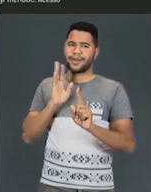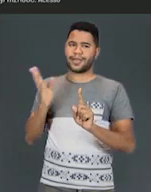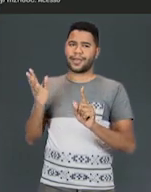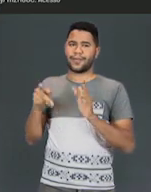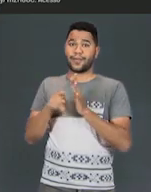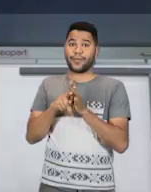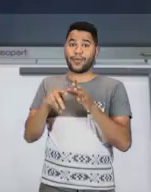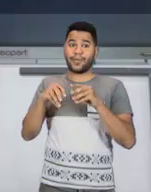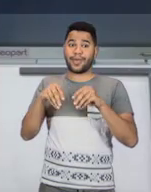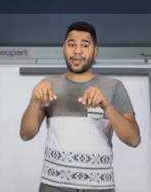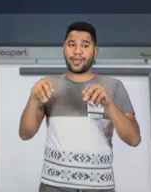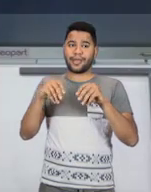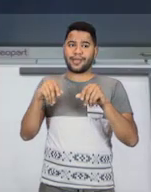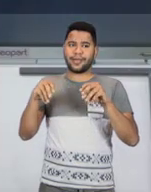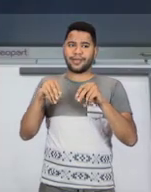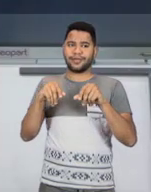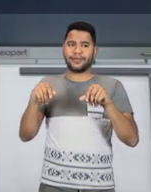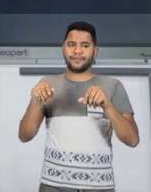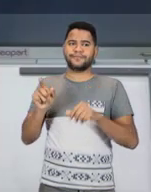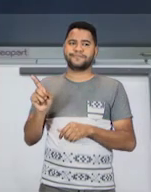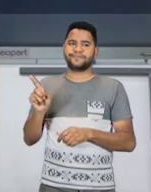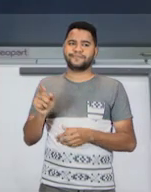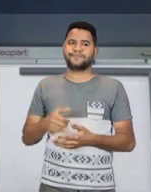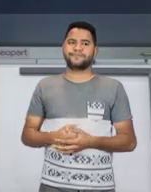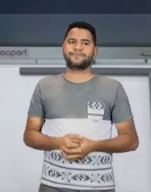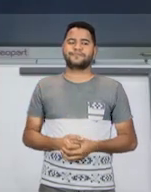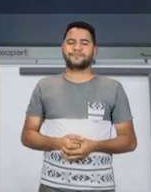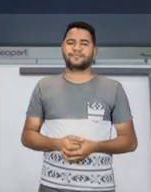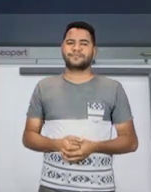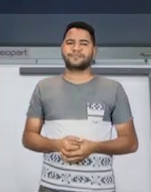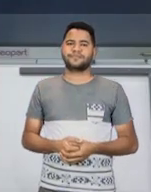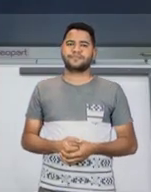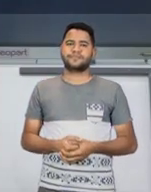areia. It's the sand sculpture, ok?